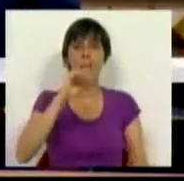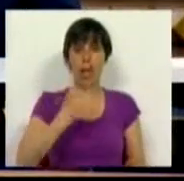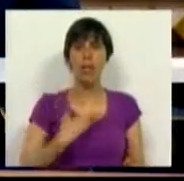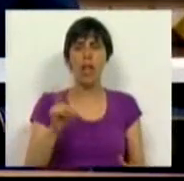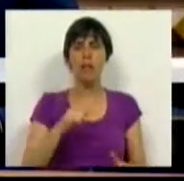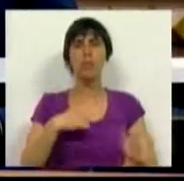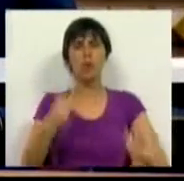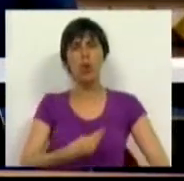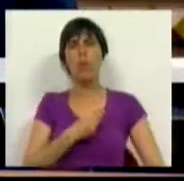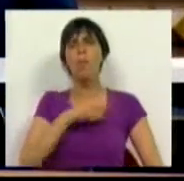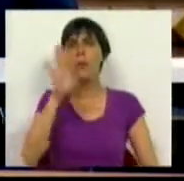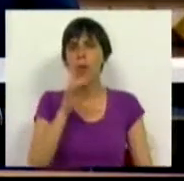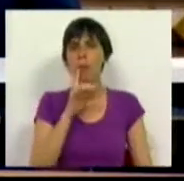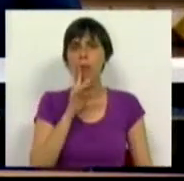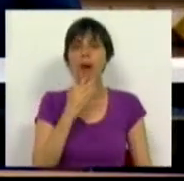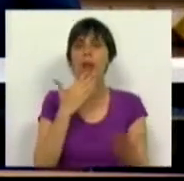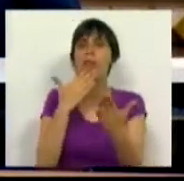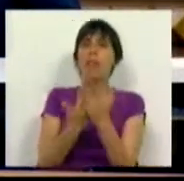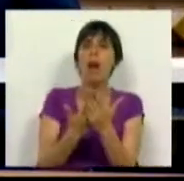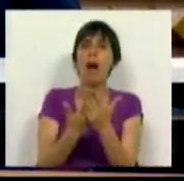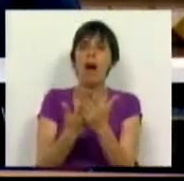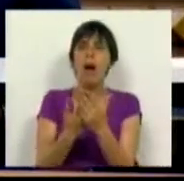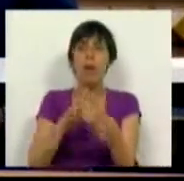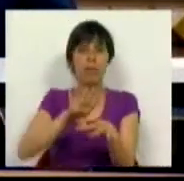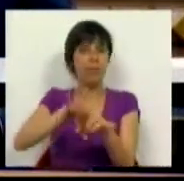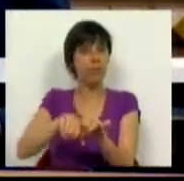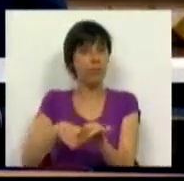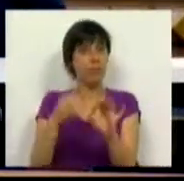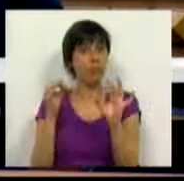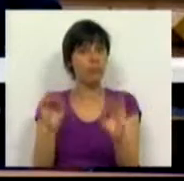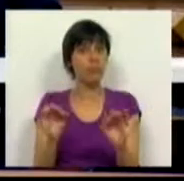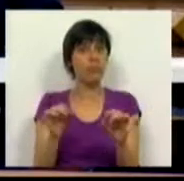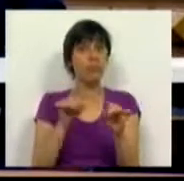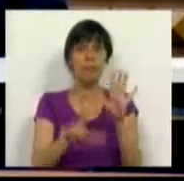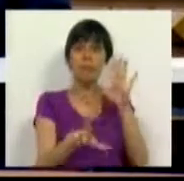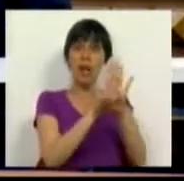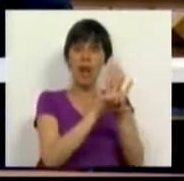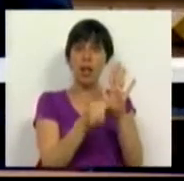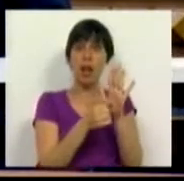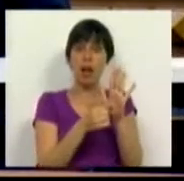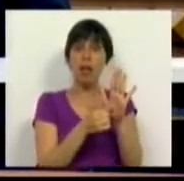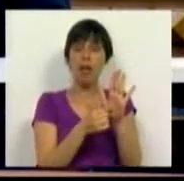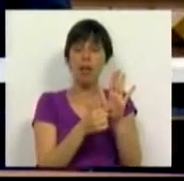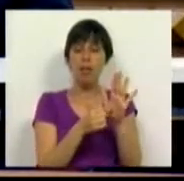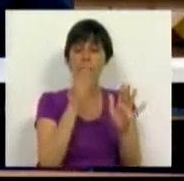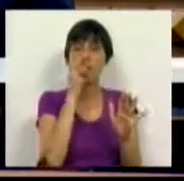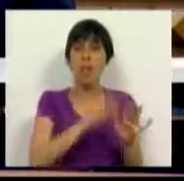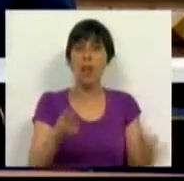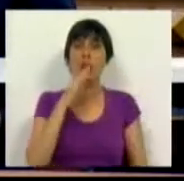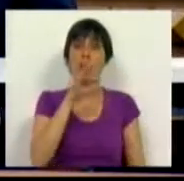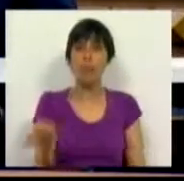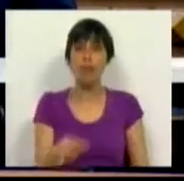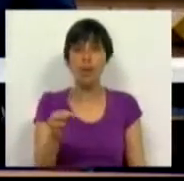deixe de estar preocupado com os efeitos devastadores que essa lei teve sobre milhares de